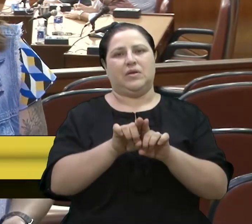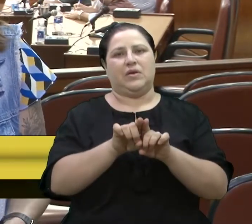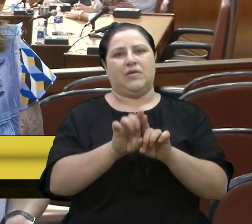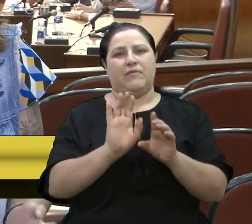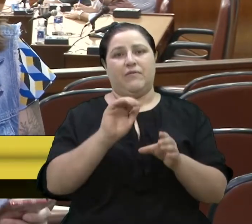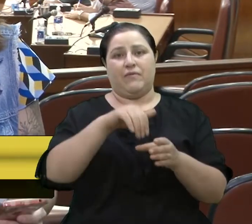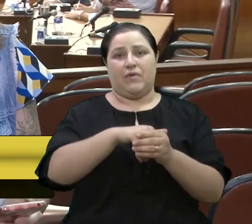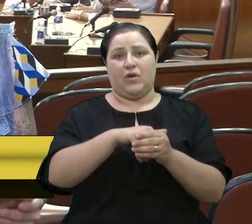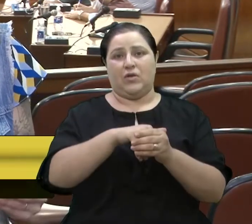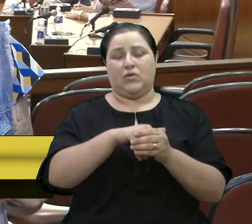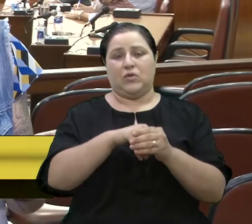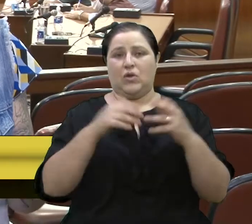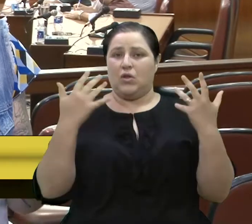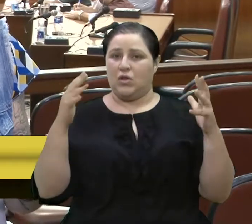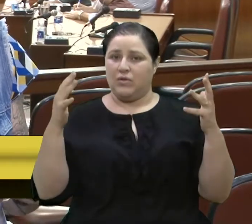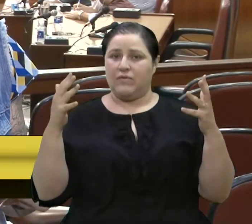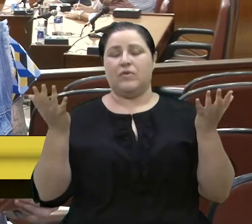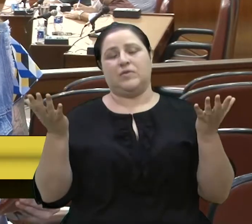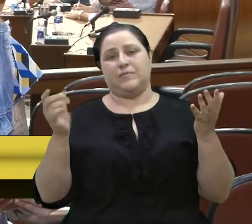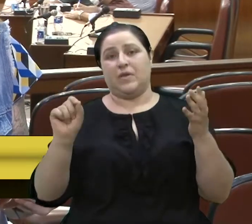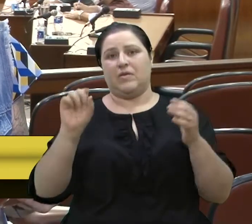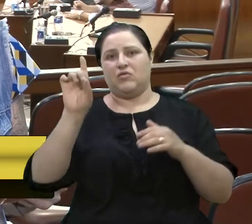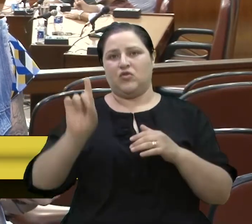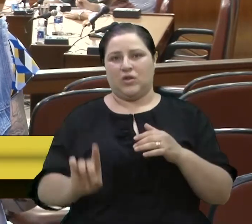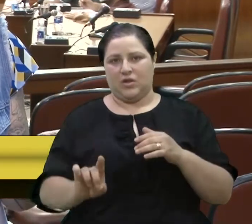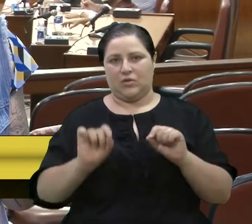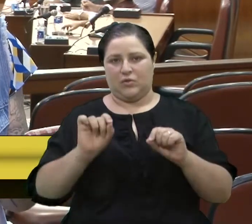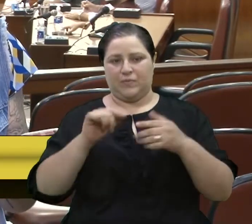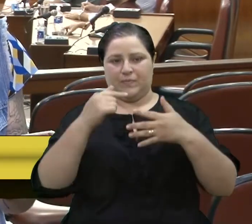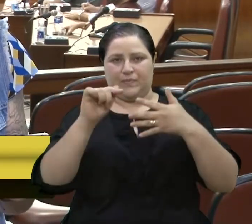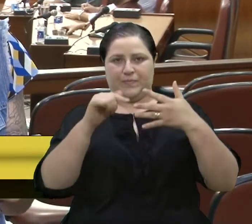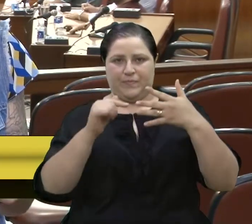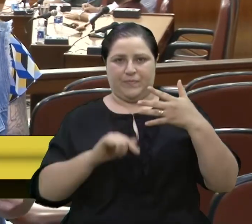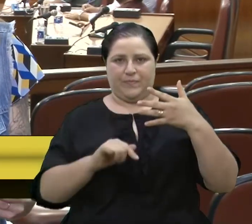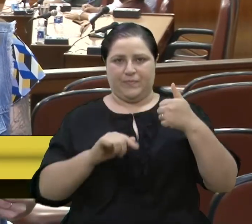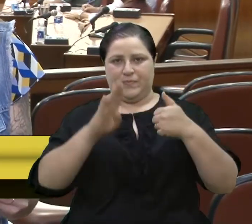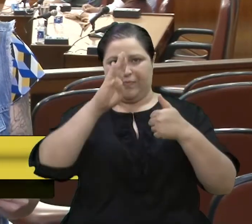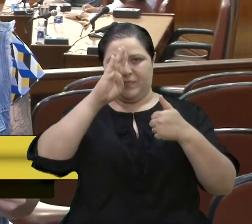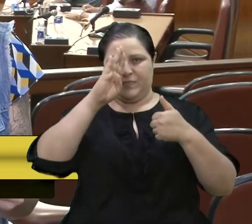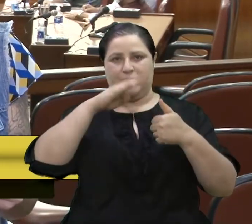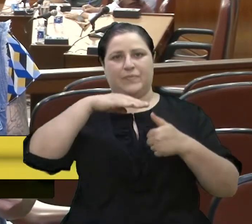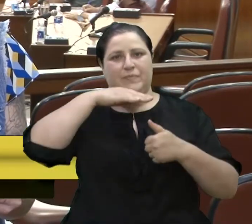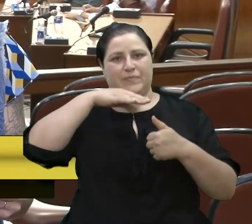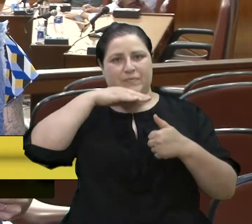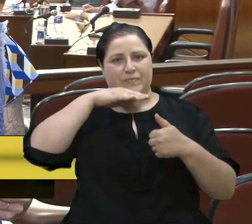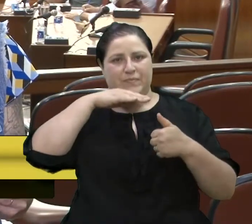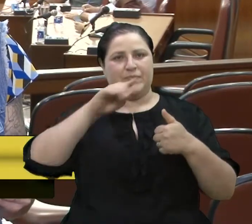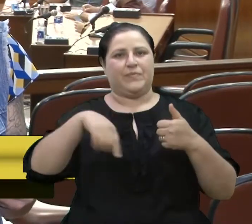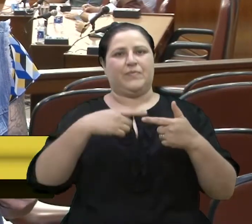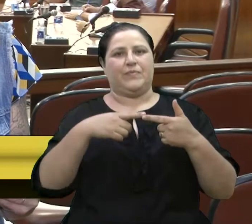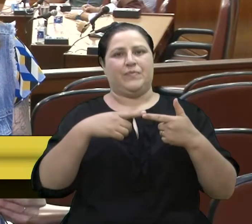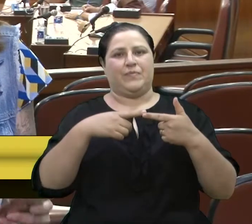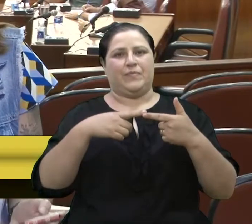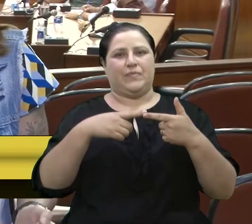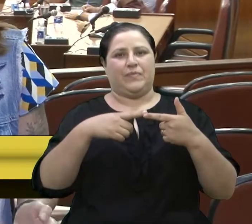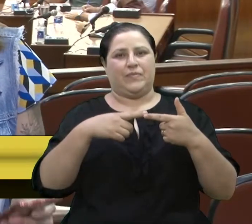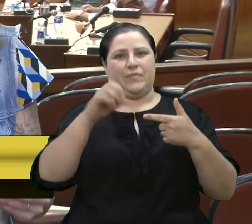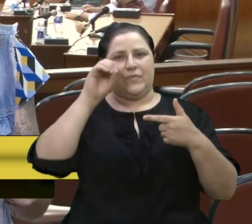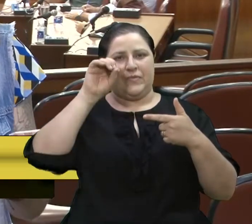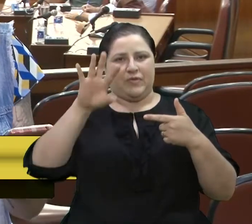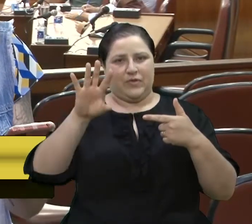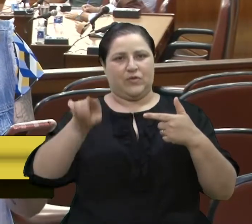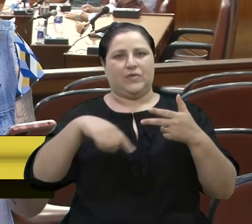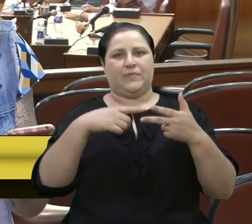que têm direito a voto? São os seguintes vereadores. Alexandre Bortoluz, do Progressistas, Elisandro Filsa, do